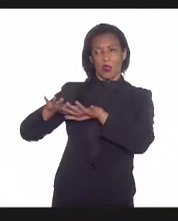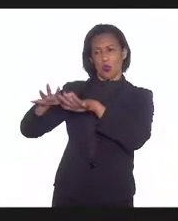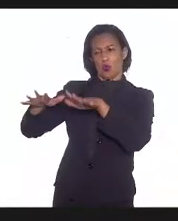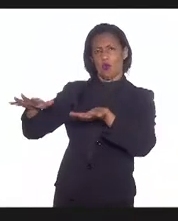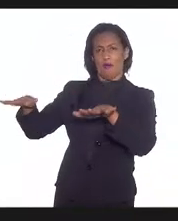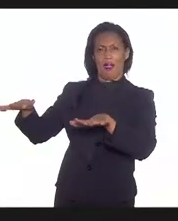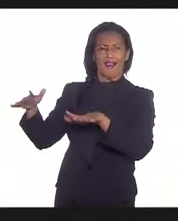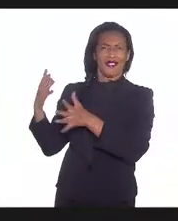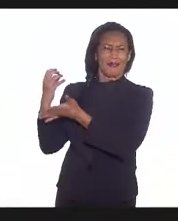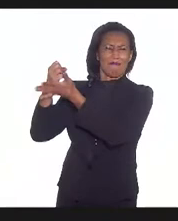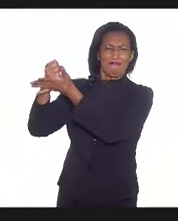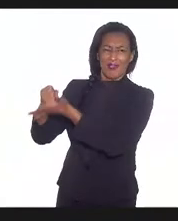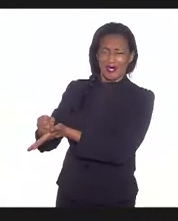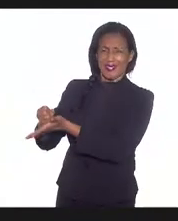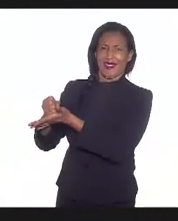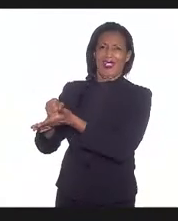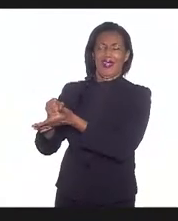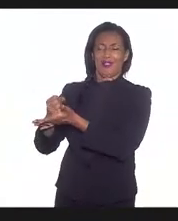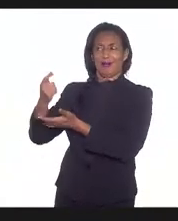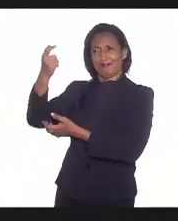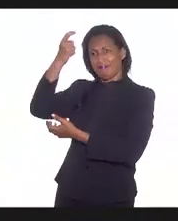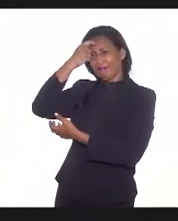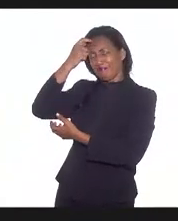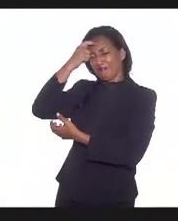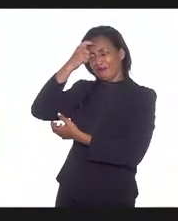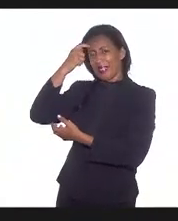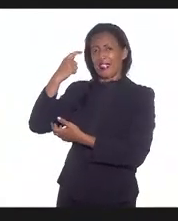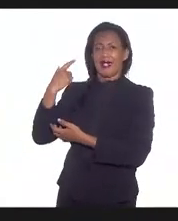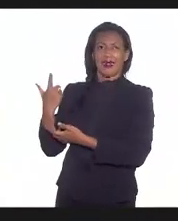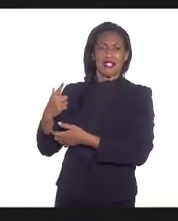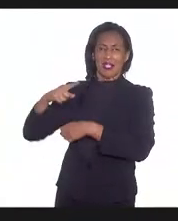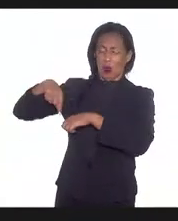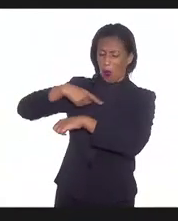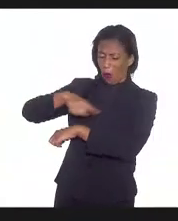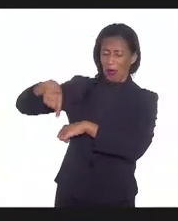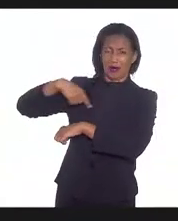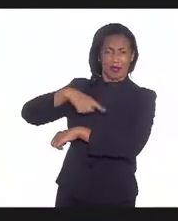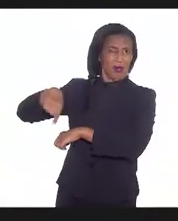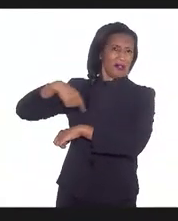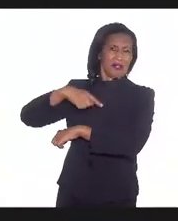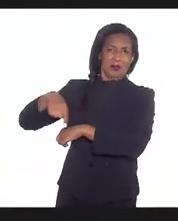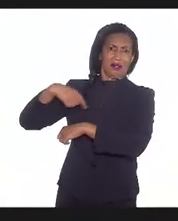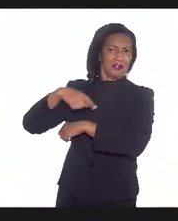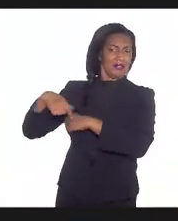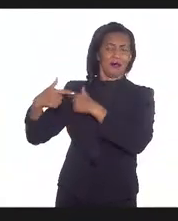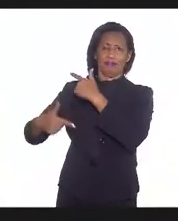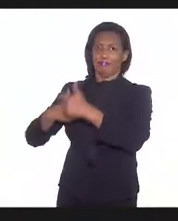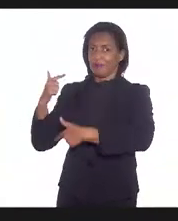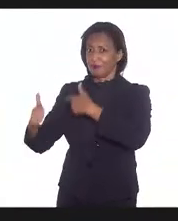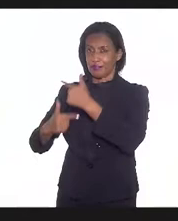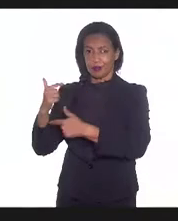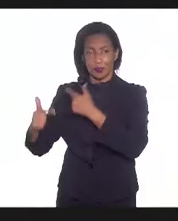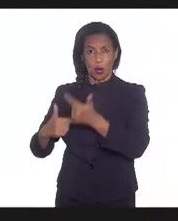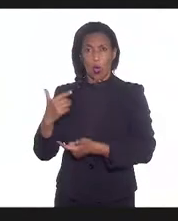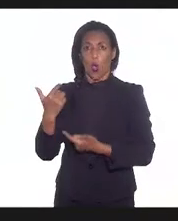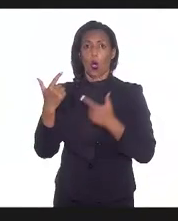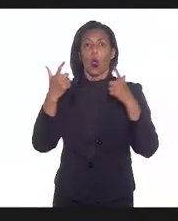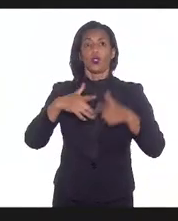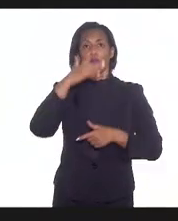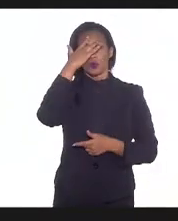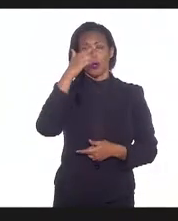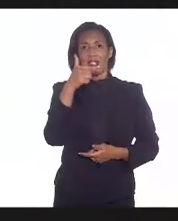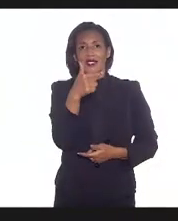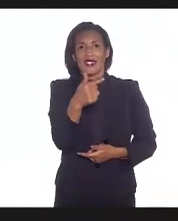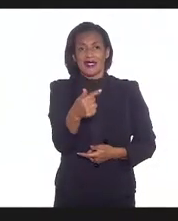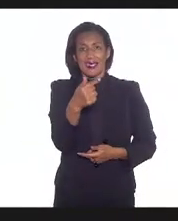extrema, física e psíquica, principalmente que são turnos ininterruptos de realizamento, onde essas pessoas trabalham sete dias de manhã,